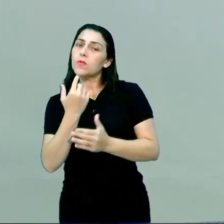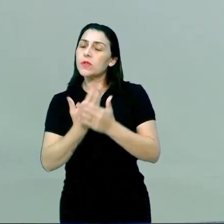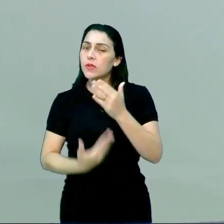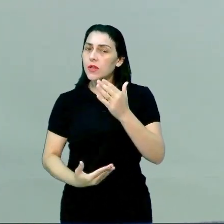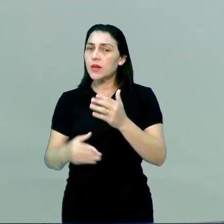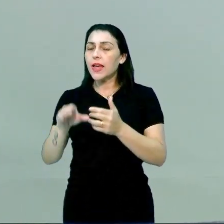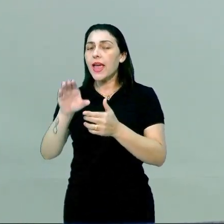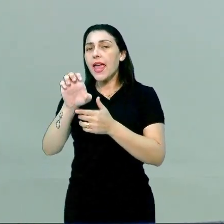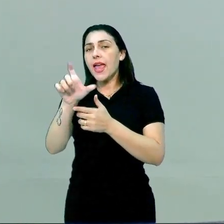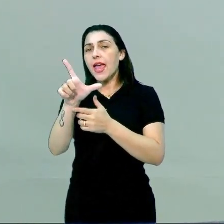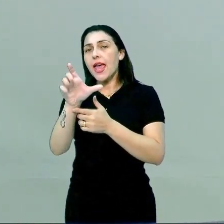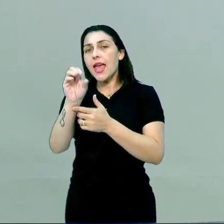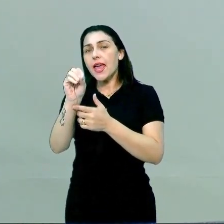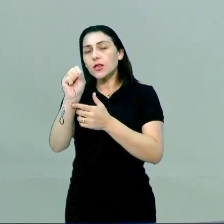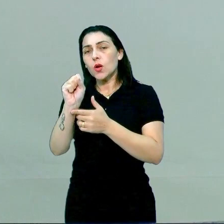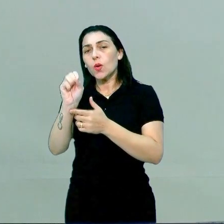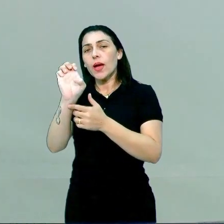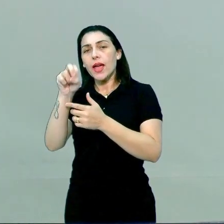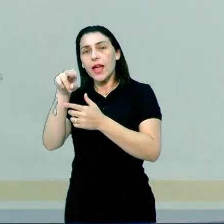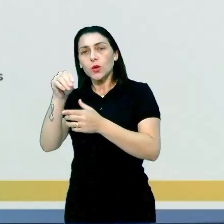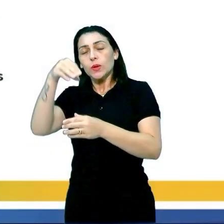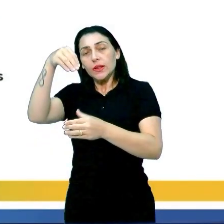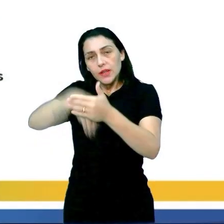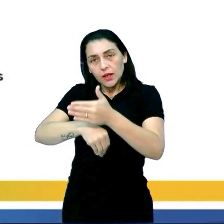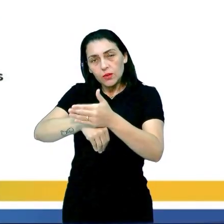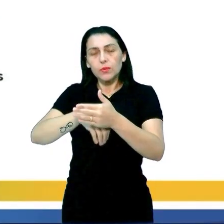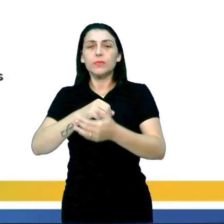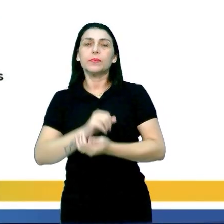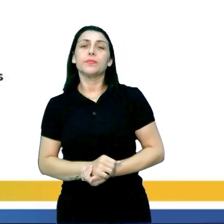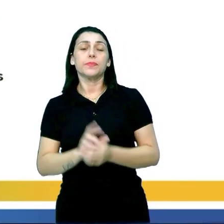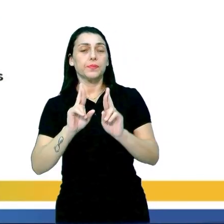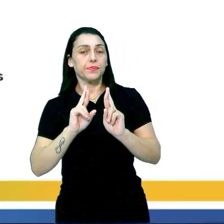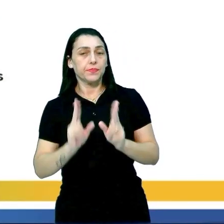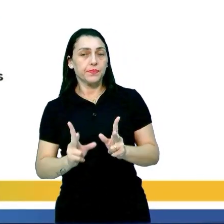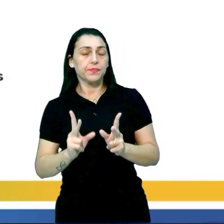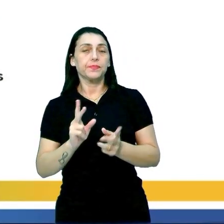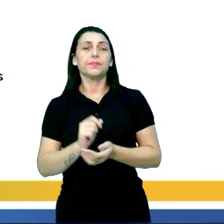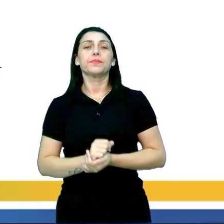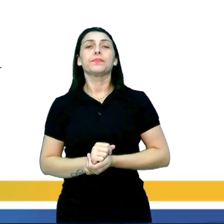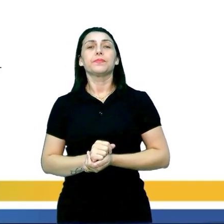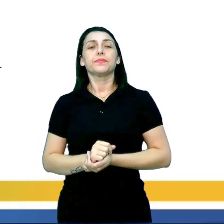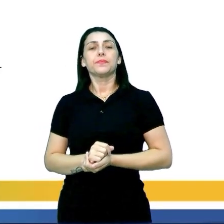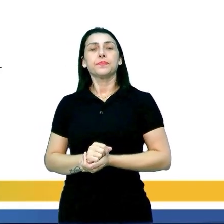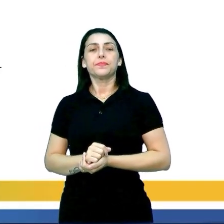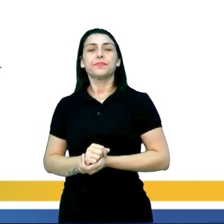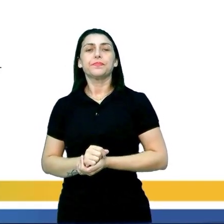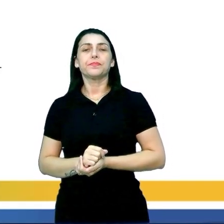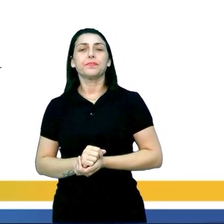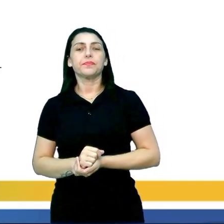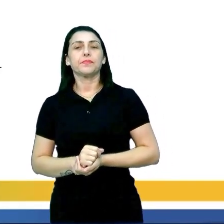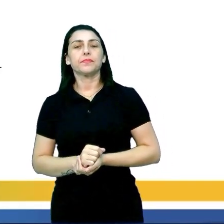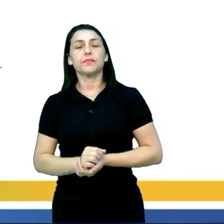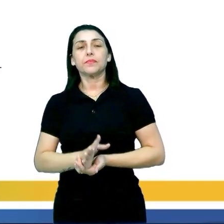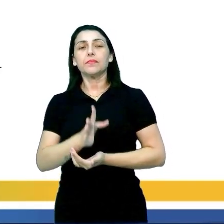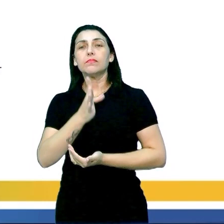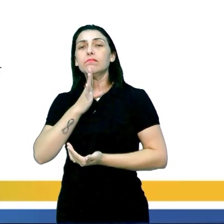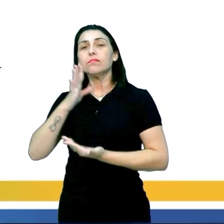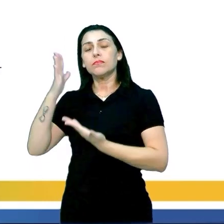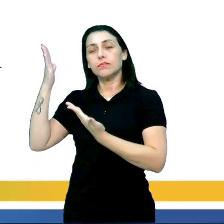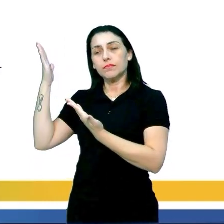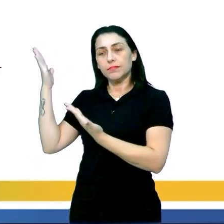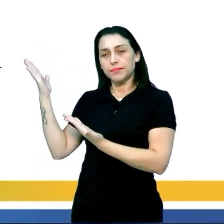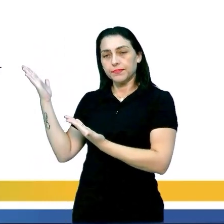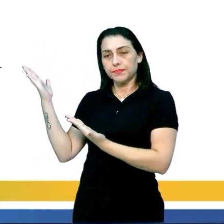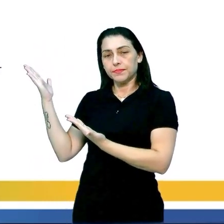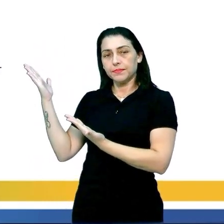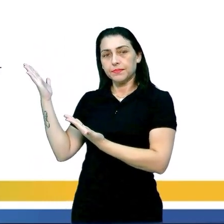exócrina, fora, indo, dentro, tá? Então, essa a diferençazinha aí para vocês. Com isso, pessoal, a gente vai